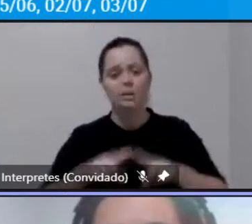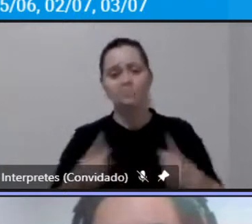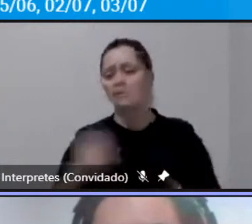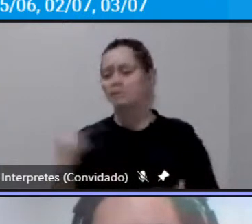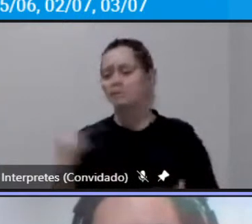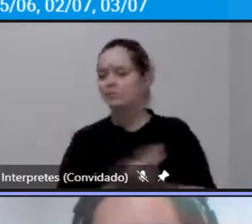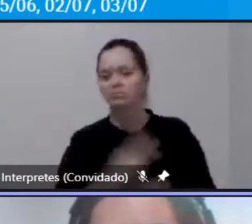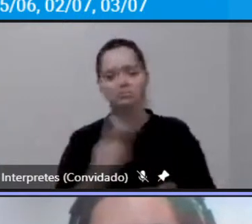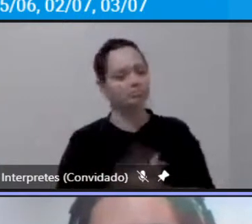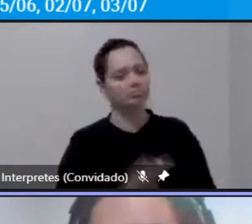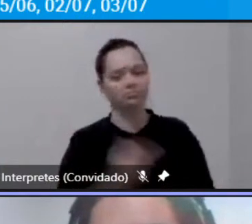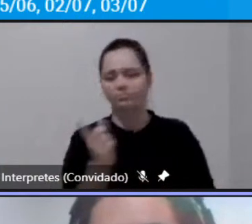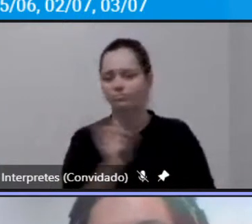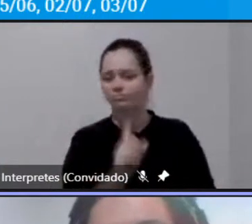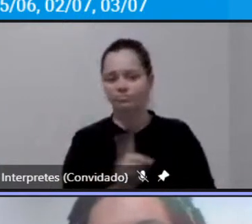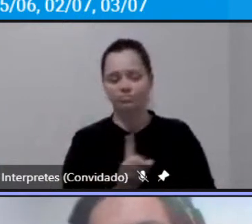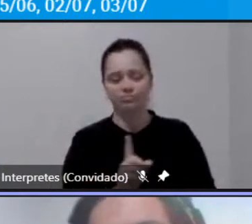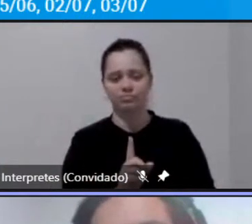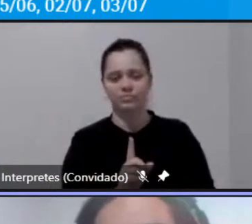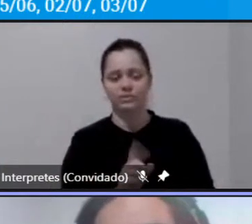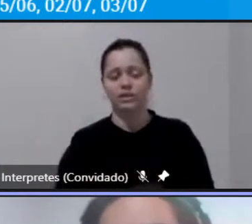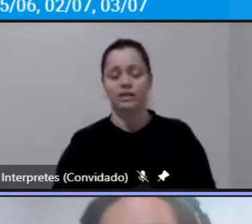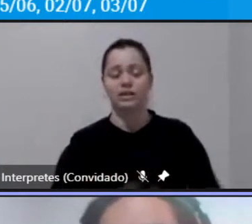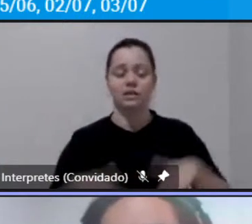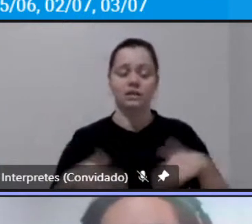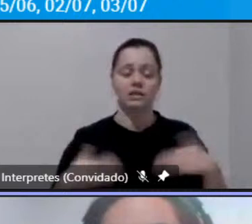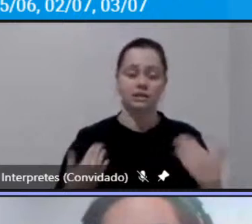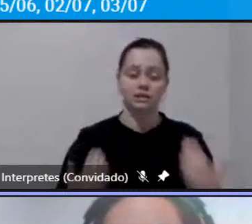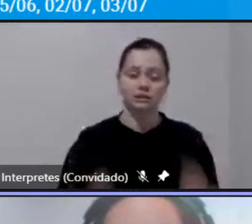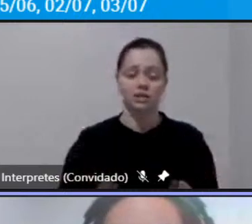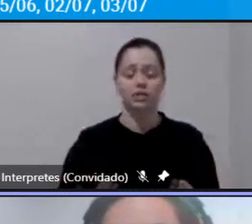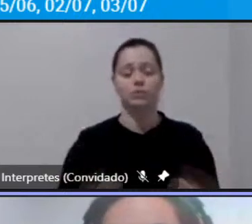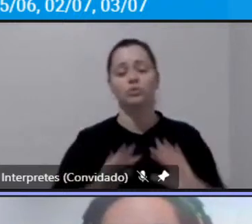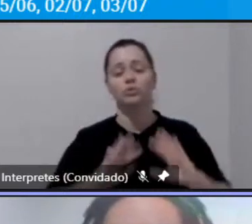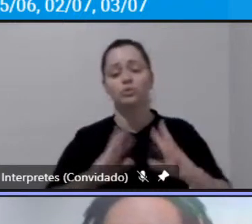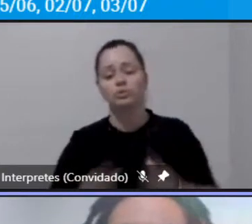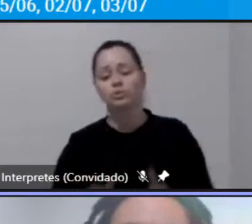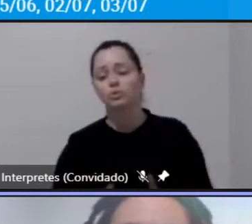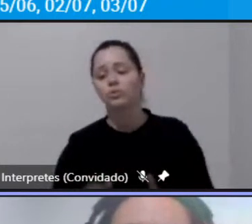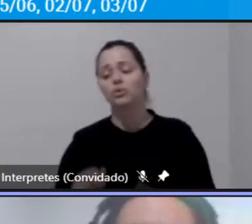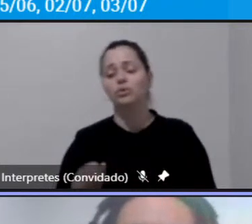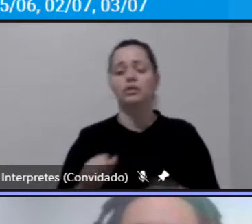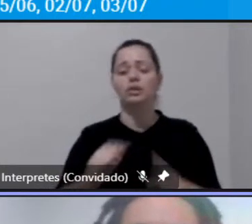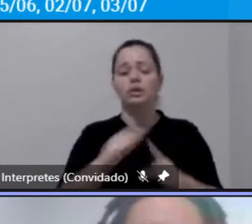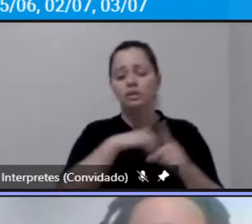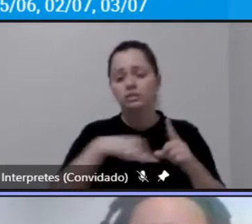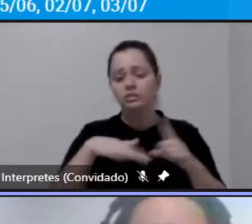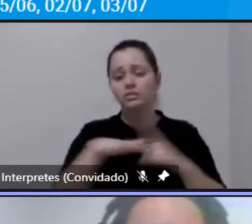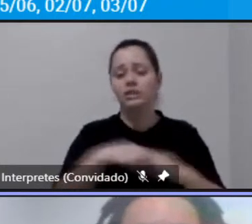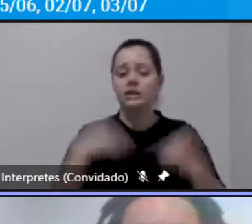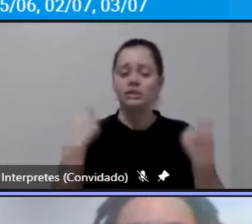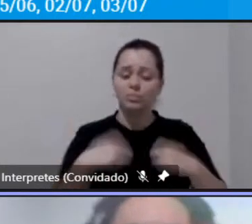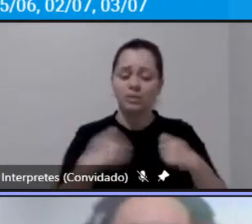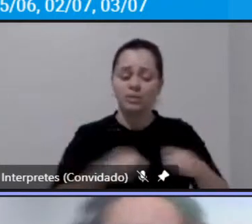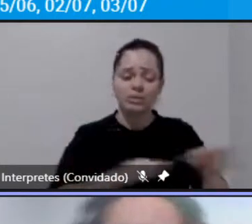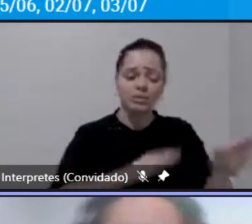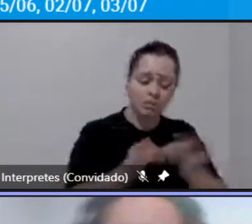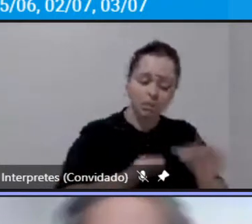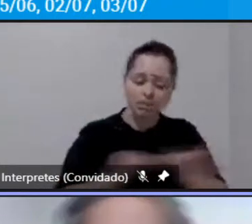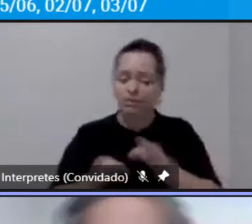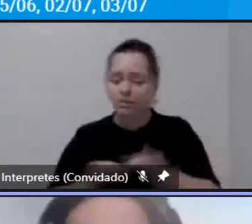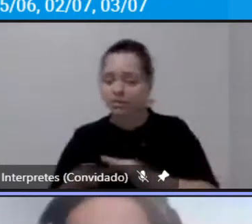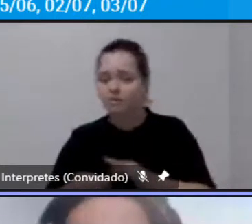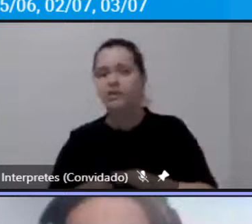nesses municípios e aí fica o usuário ele precisa se organizar e precisa recorrer a outros